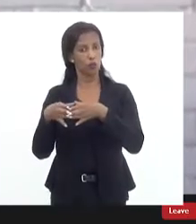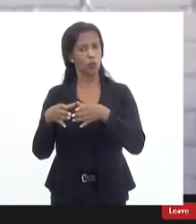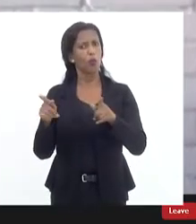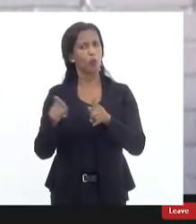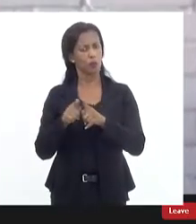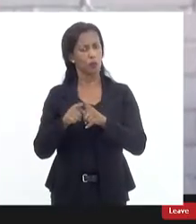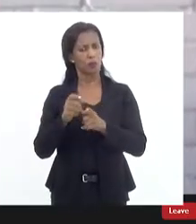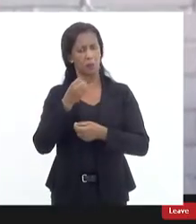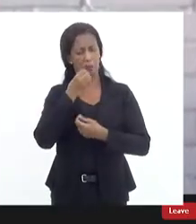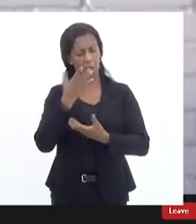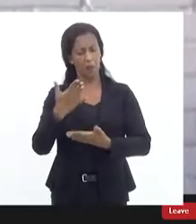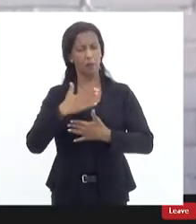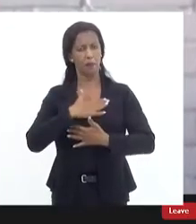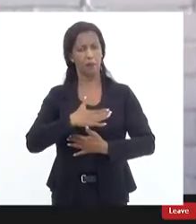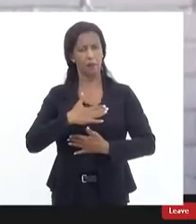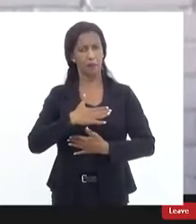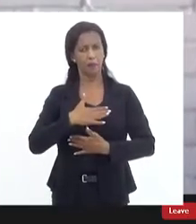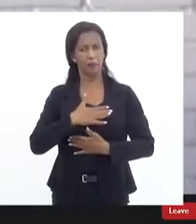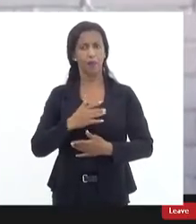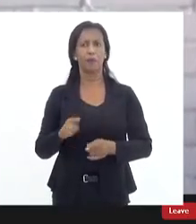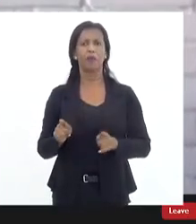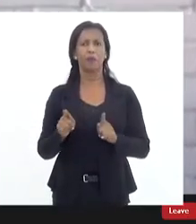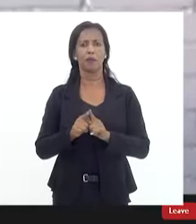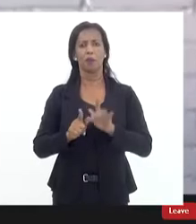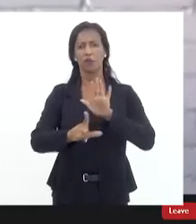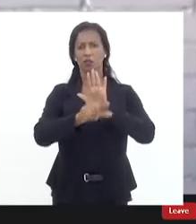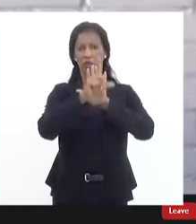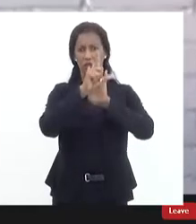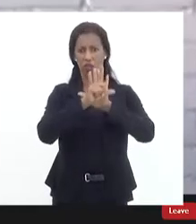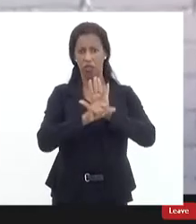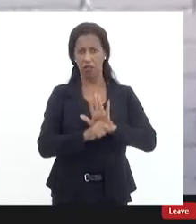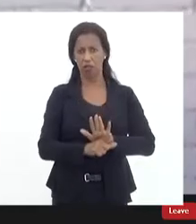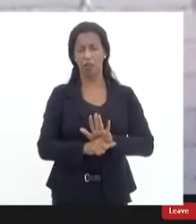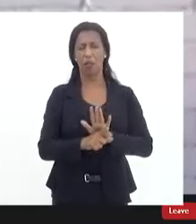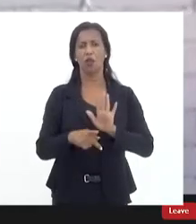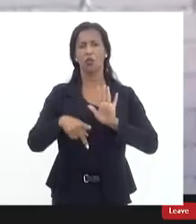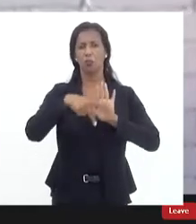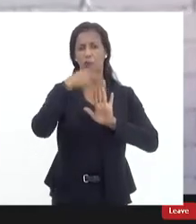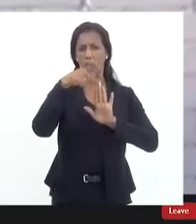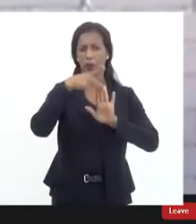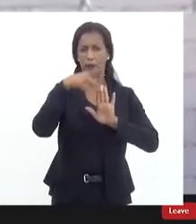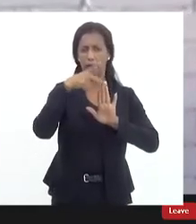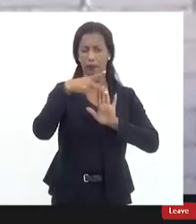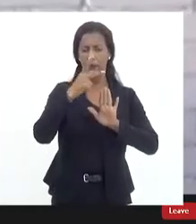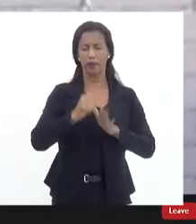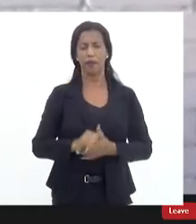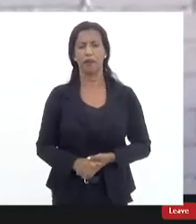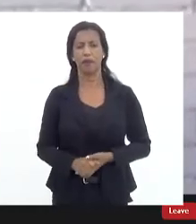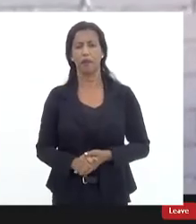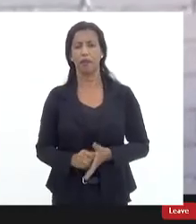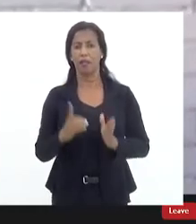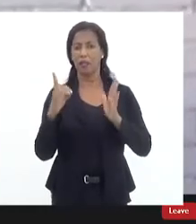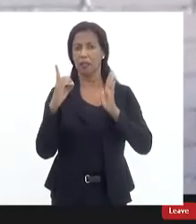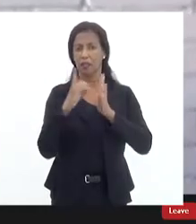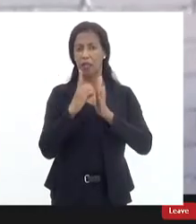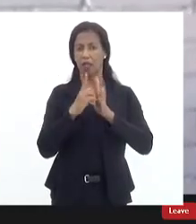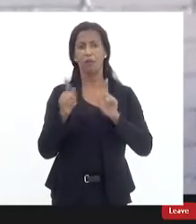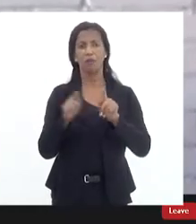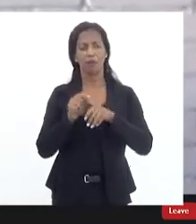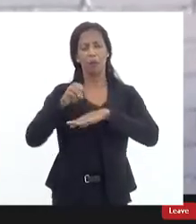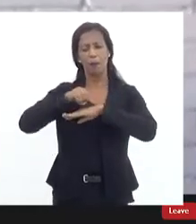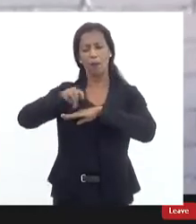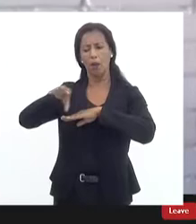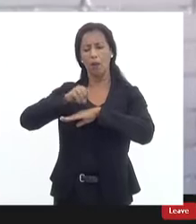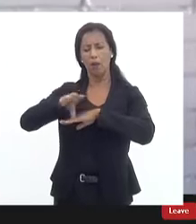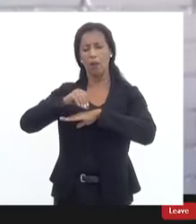apreciado bem como citações aqui de legislações portarias e decretos encaminhados a gente